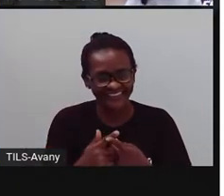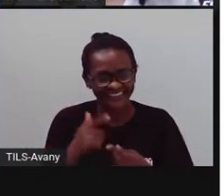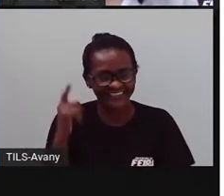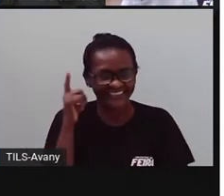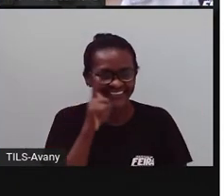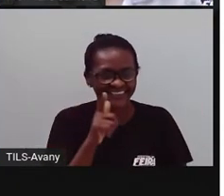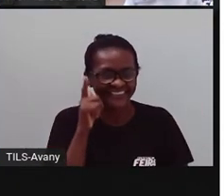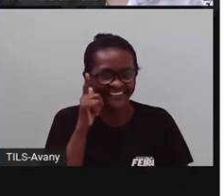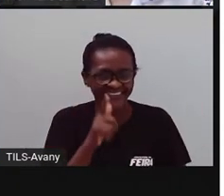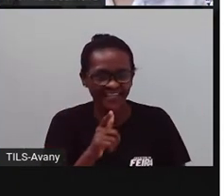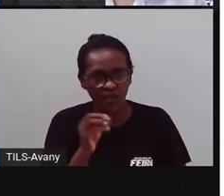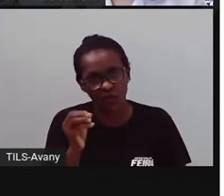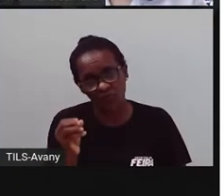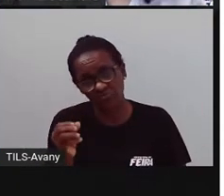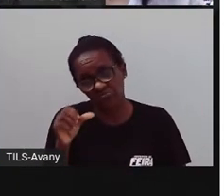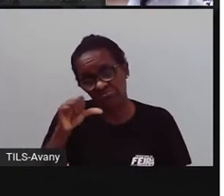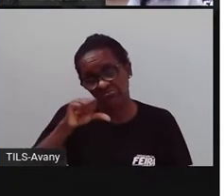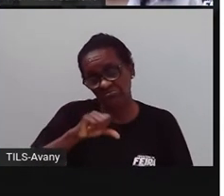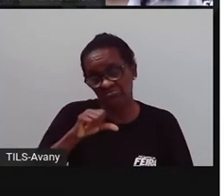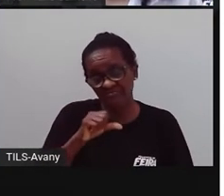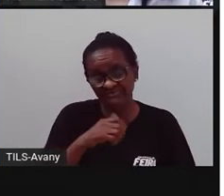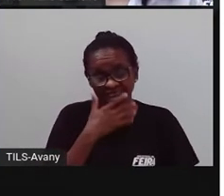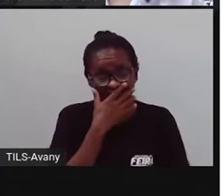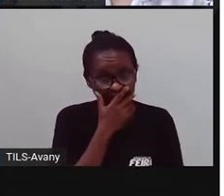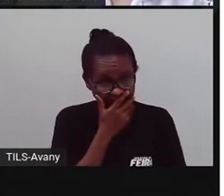é tão importante para a nossa cultura, tá certo?